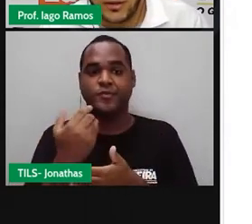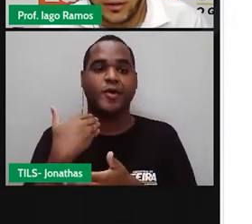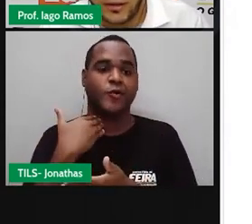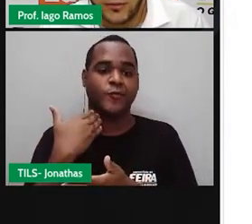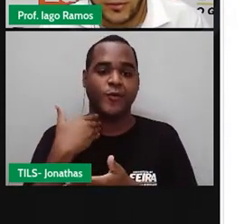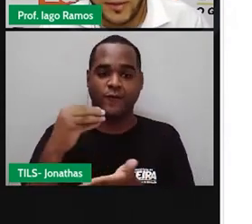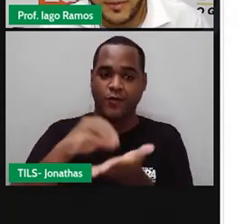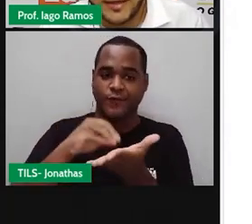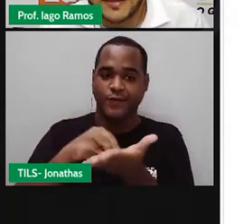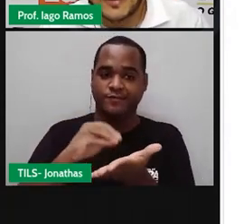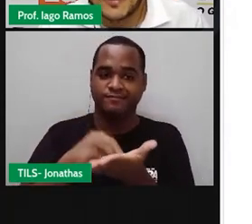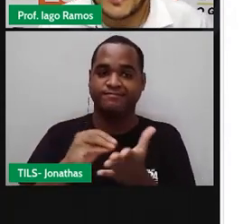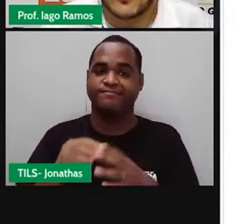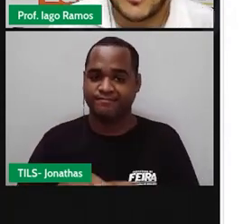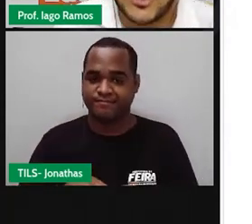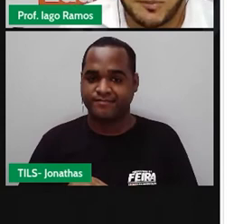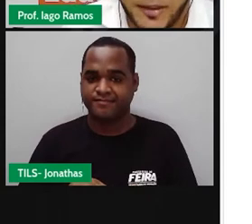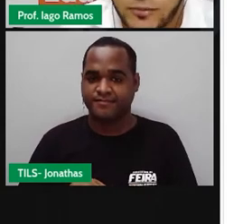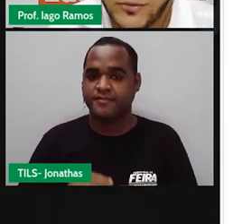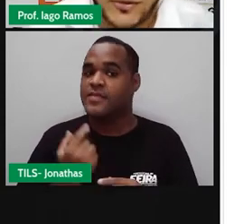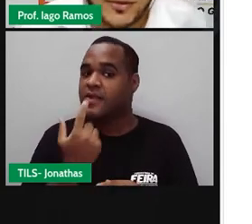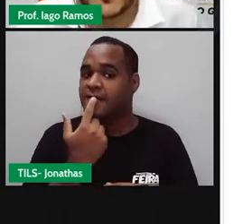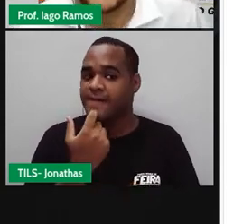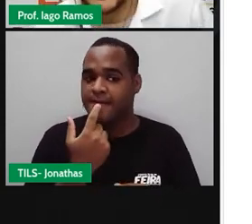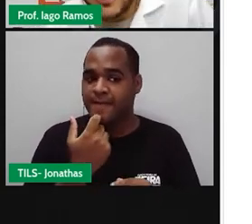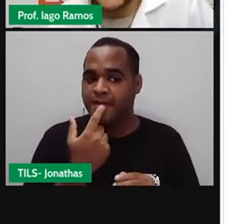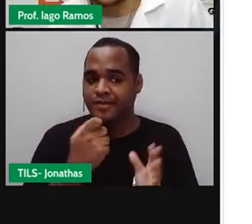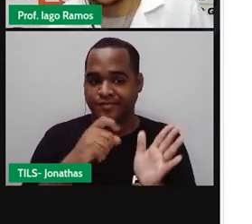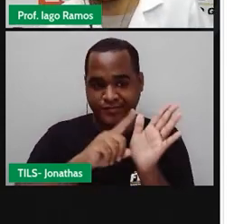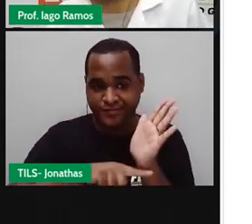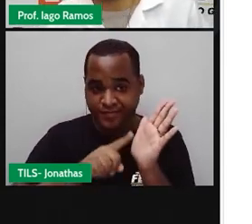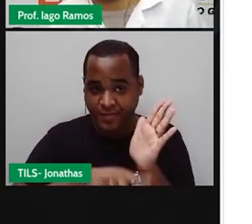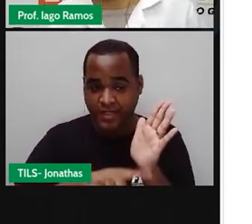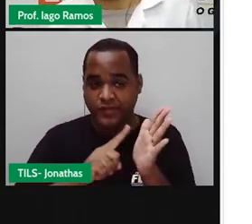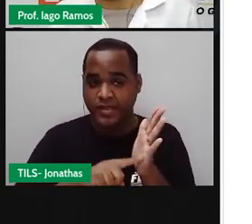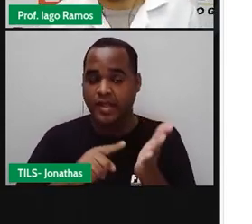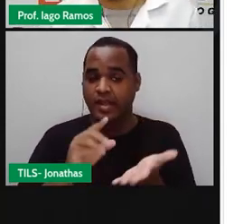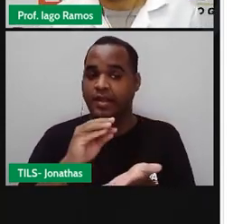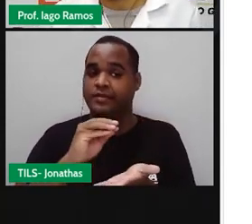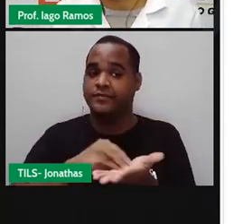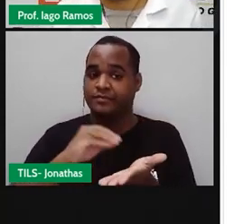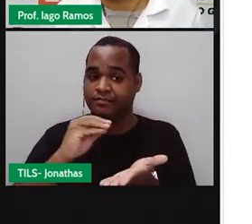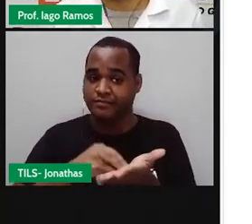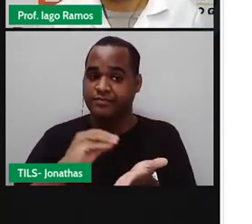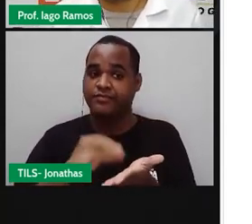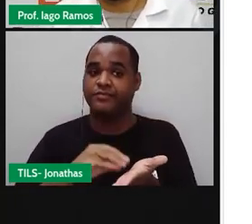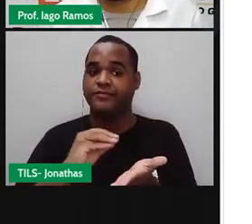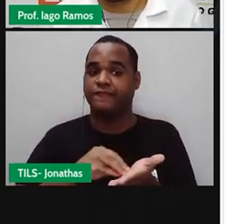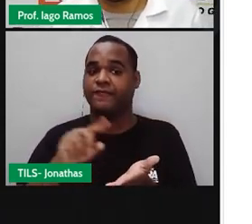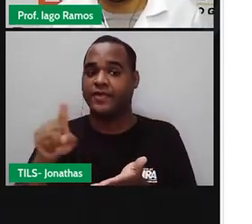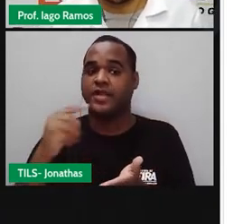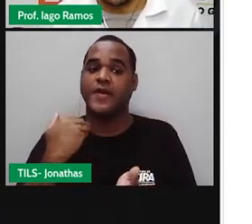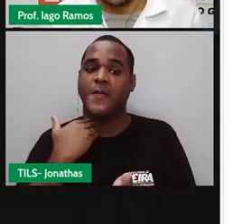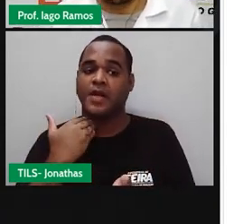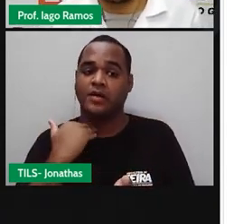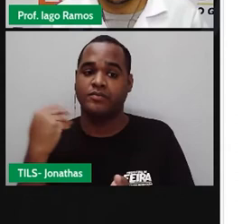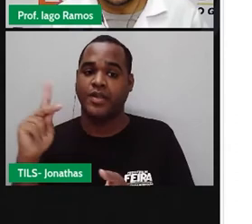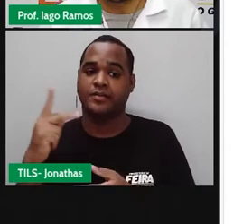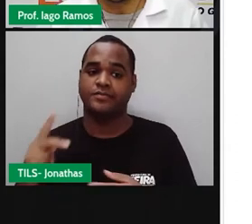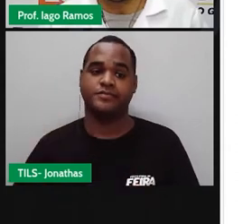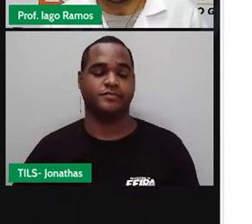Ó. Quando aparece esse sinalzinho de menos na frente de um número no estado bancário, significa que é uma dívida,